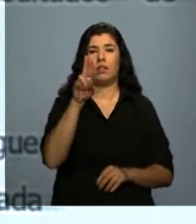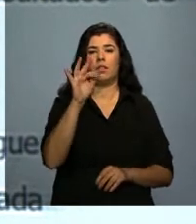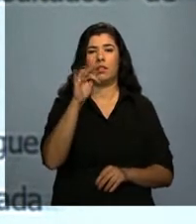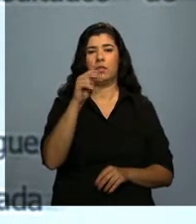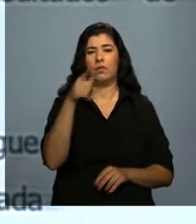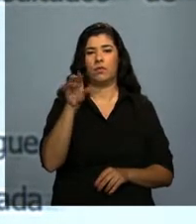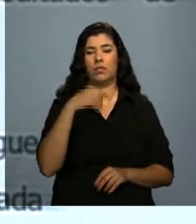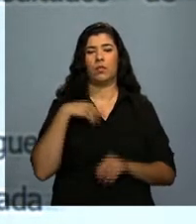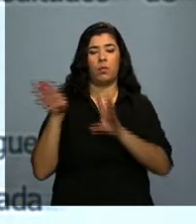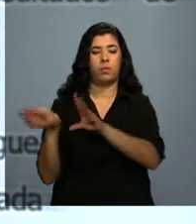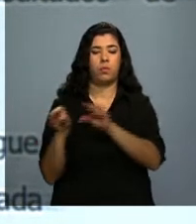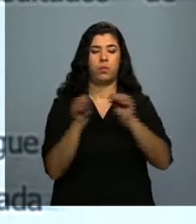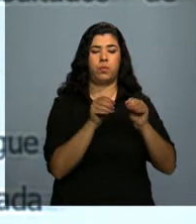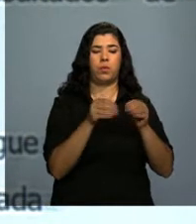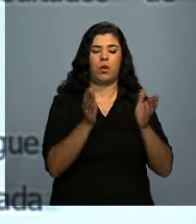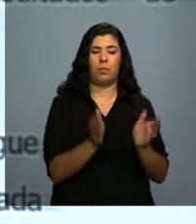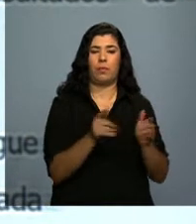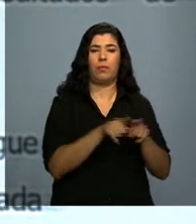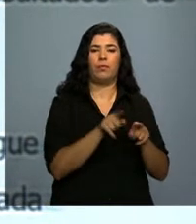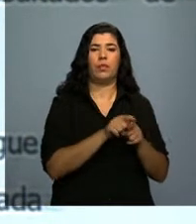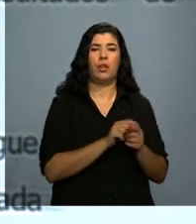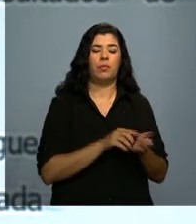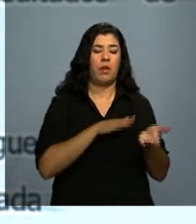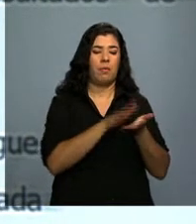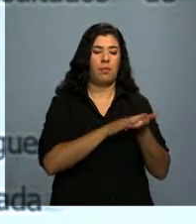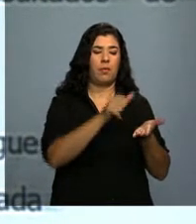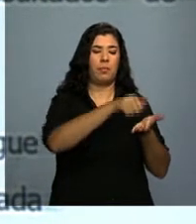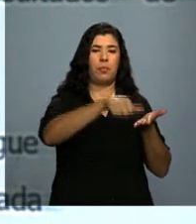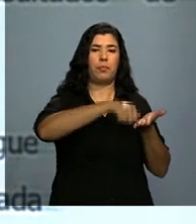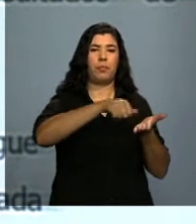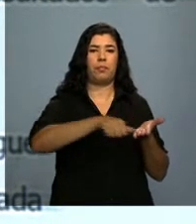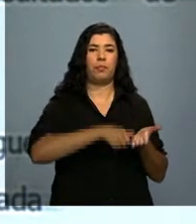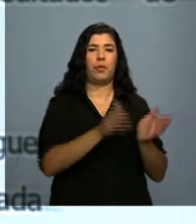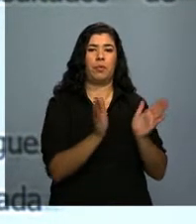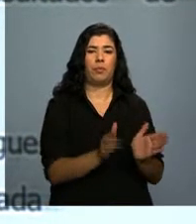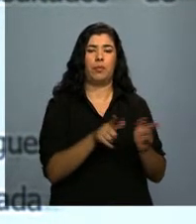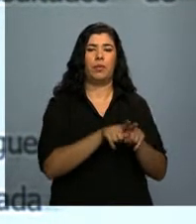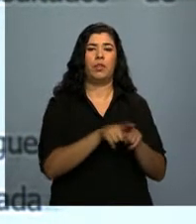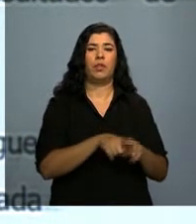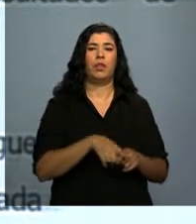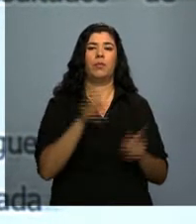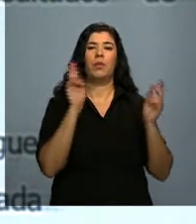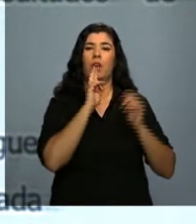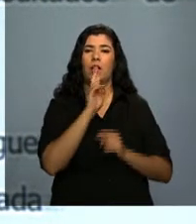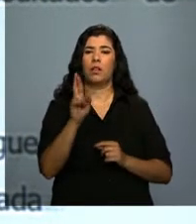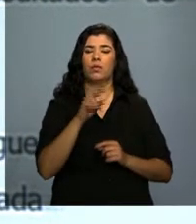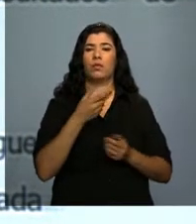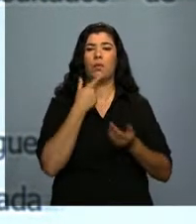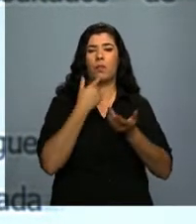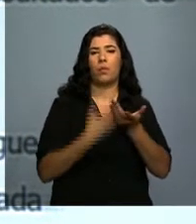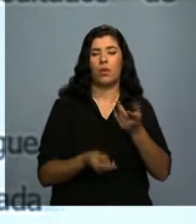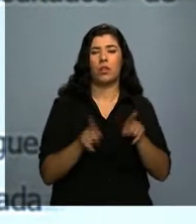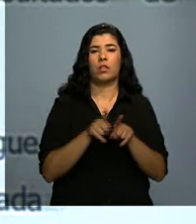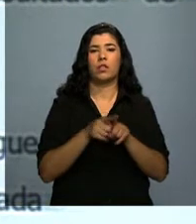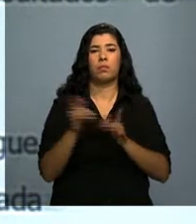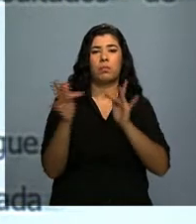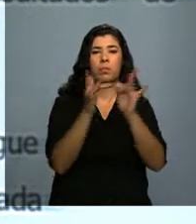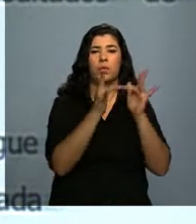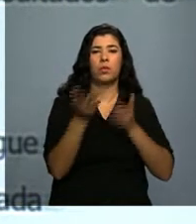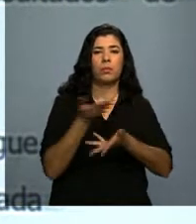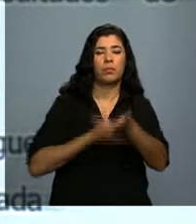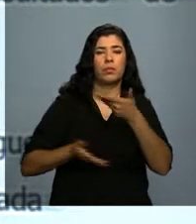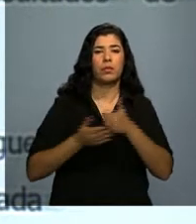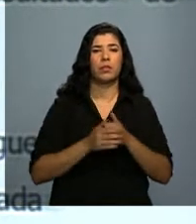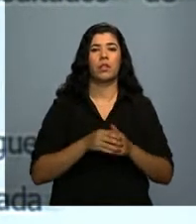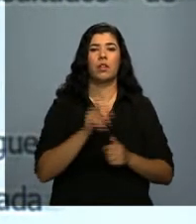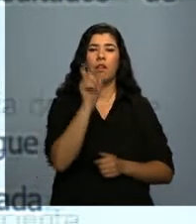requisição de exame, imprimir etiquetas do paciente, lançamento de resultados de exame, retipagem, vincular bolsa de sangue,